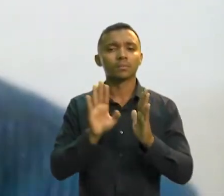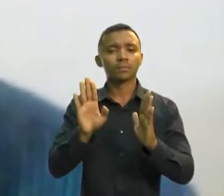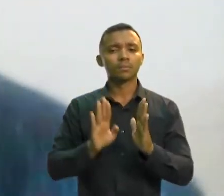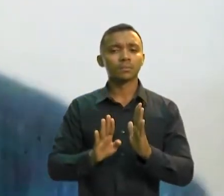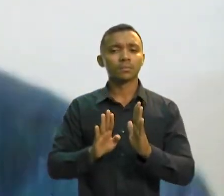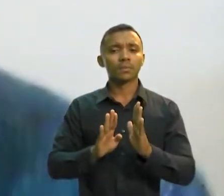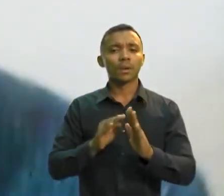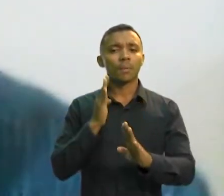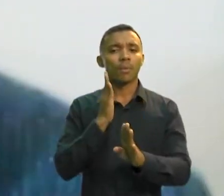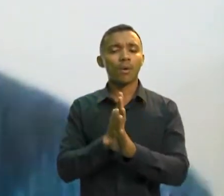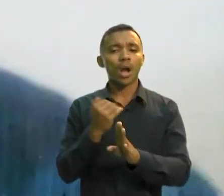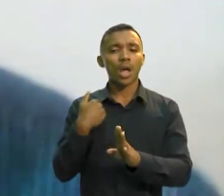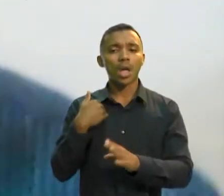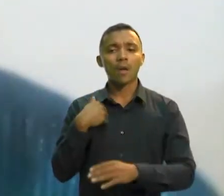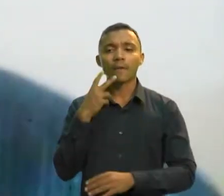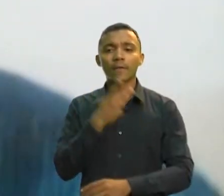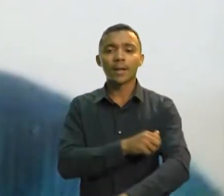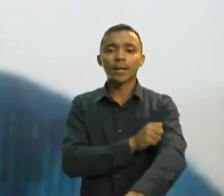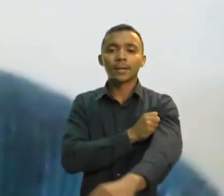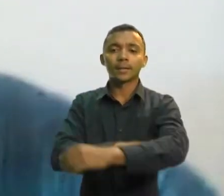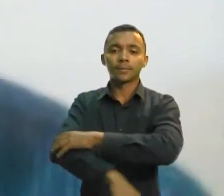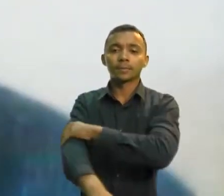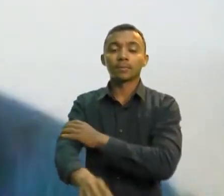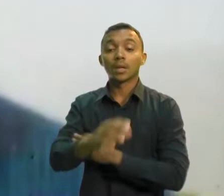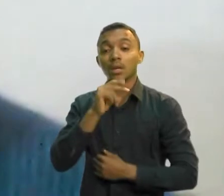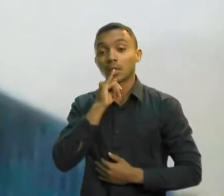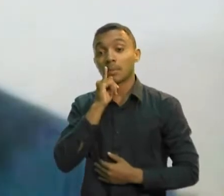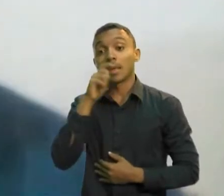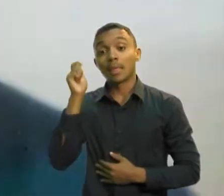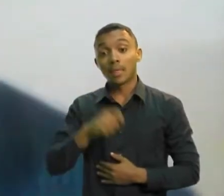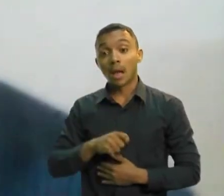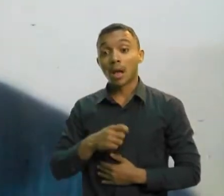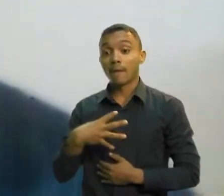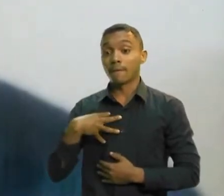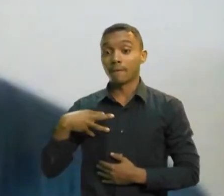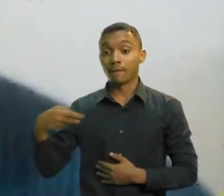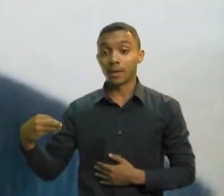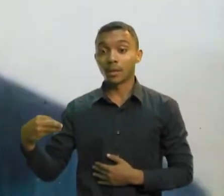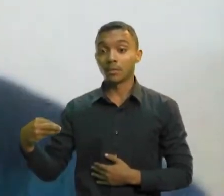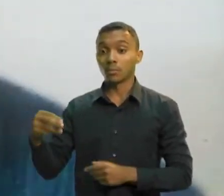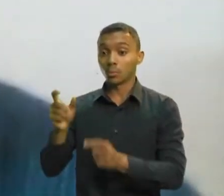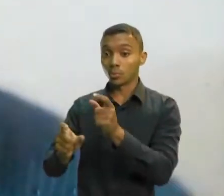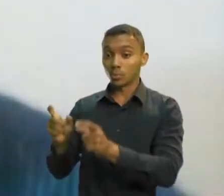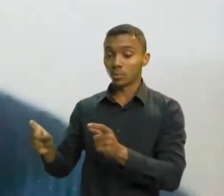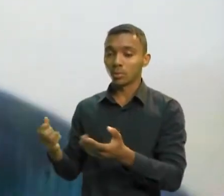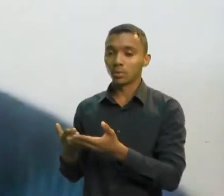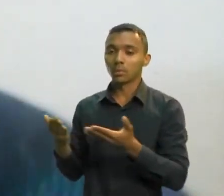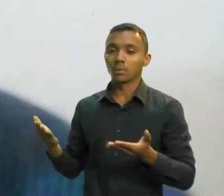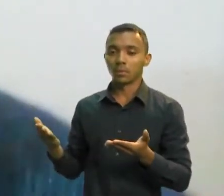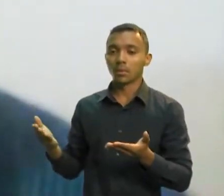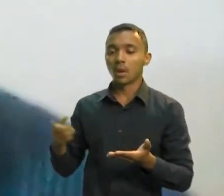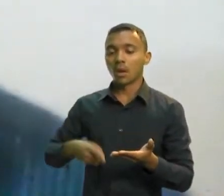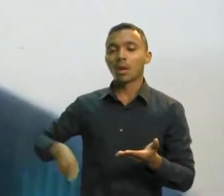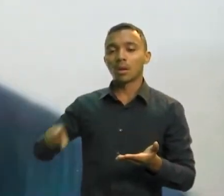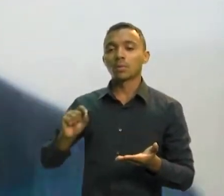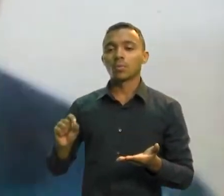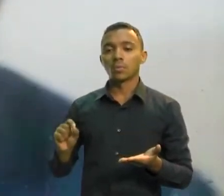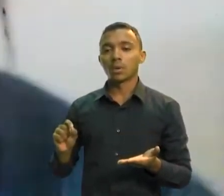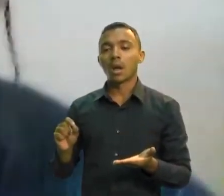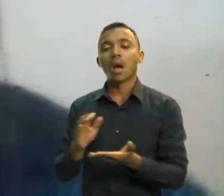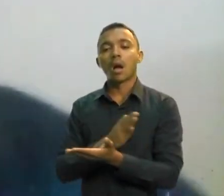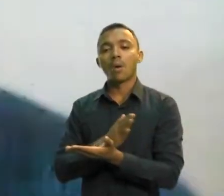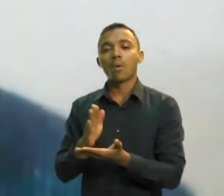disso daí? Porque ele pode ter dependentes e esses dependentes podem ter rendimentos que precisam